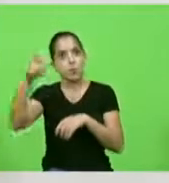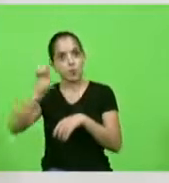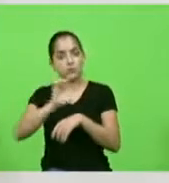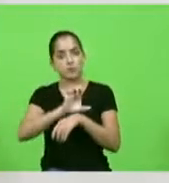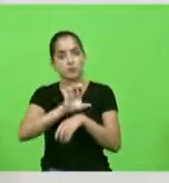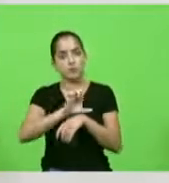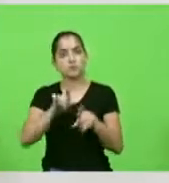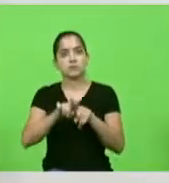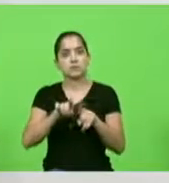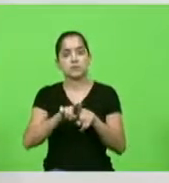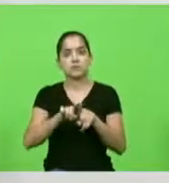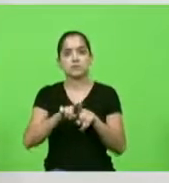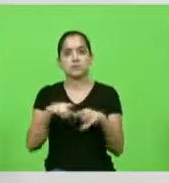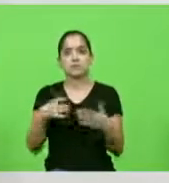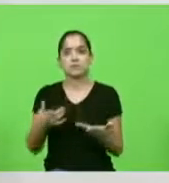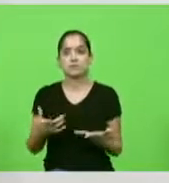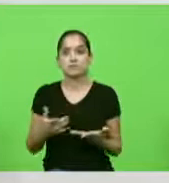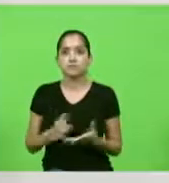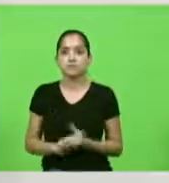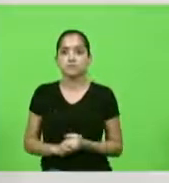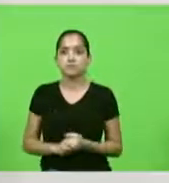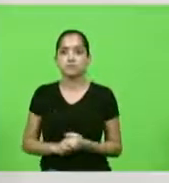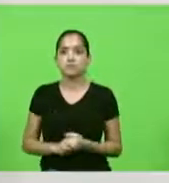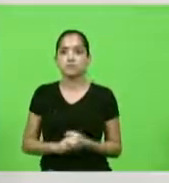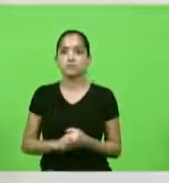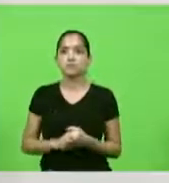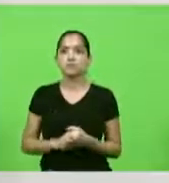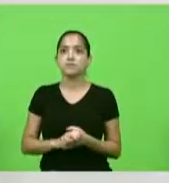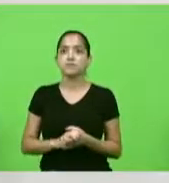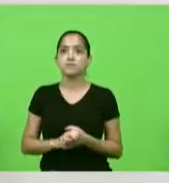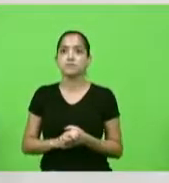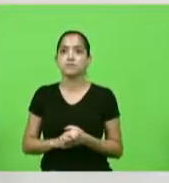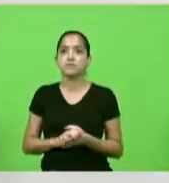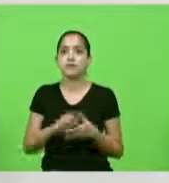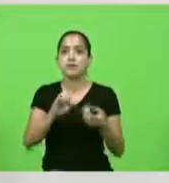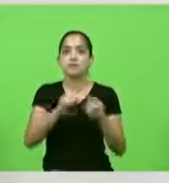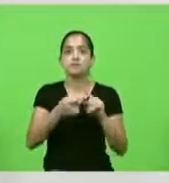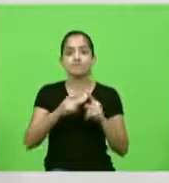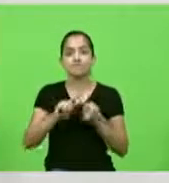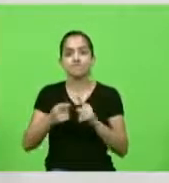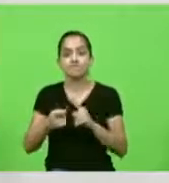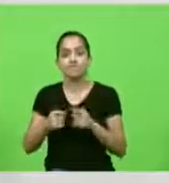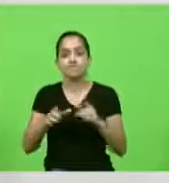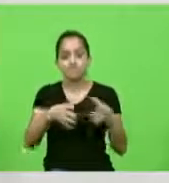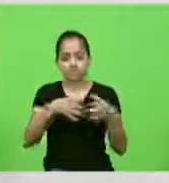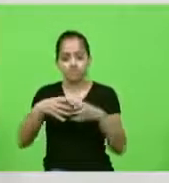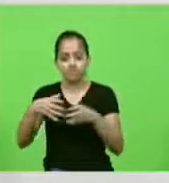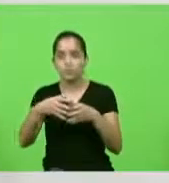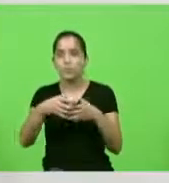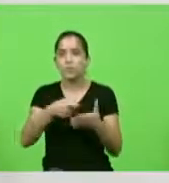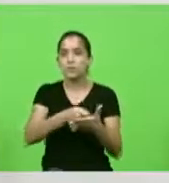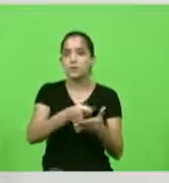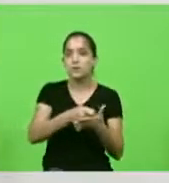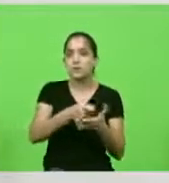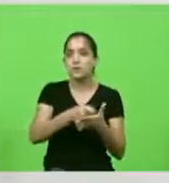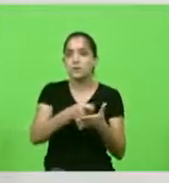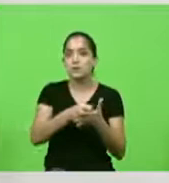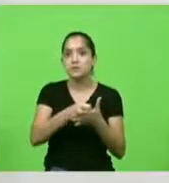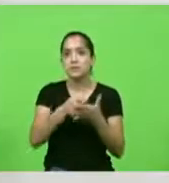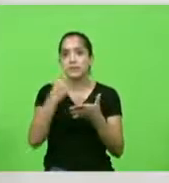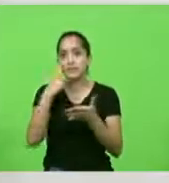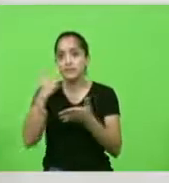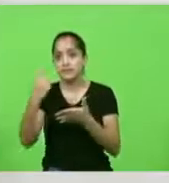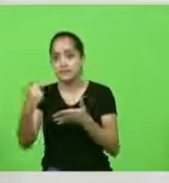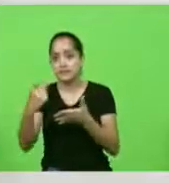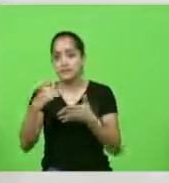Seria cômodo se dobrar a pressão articulada por grupos de interesse nas